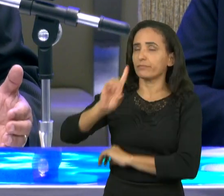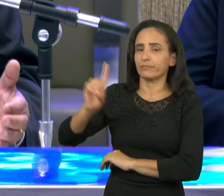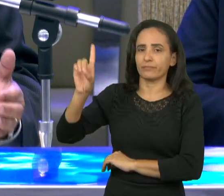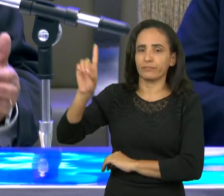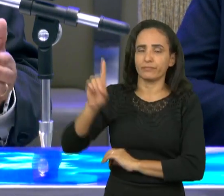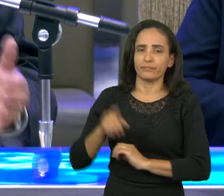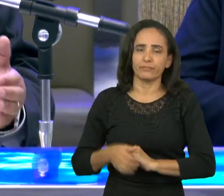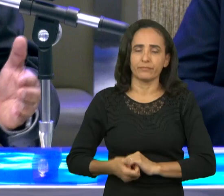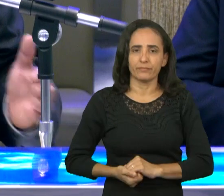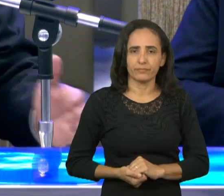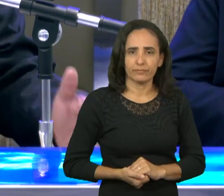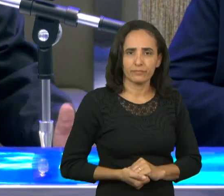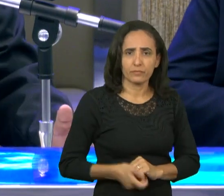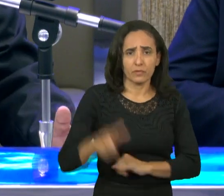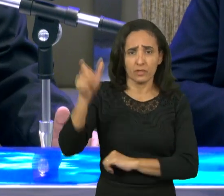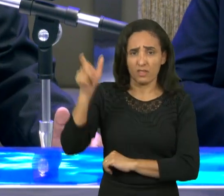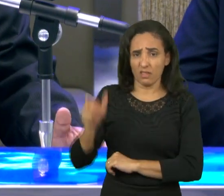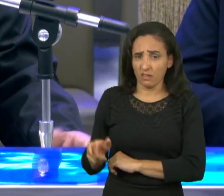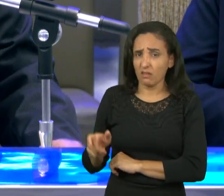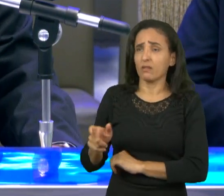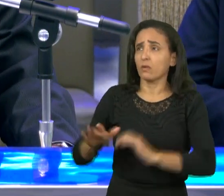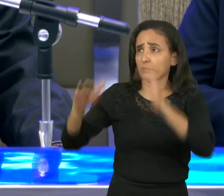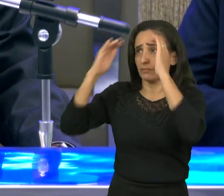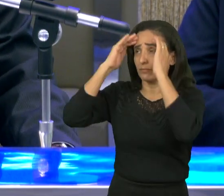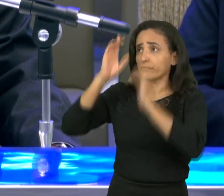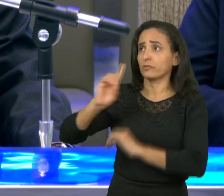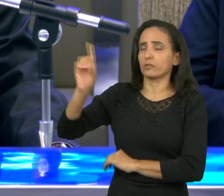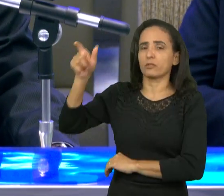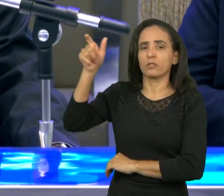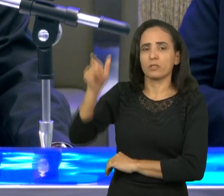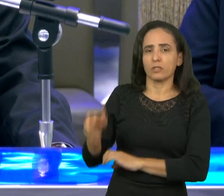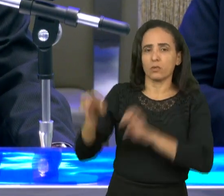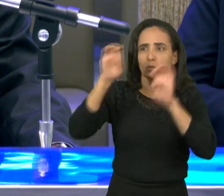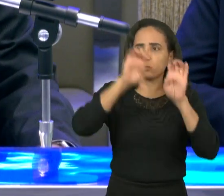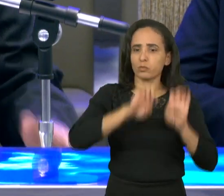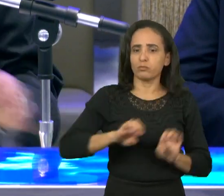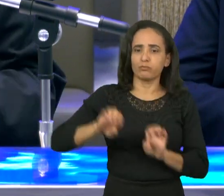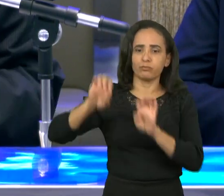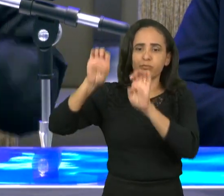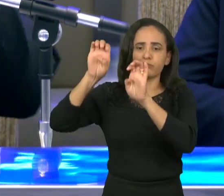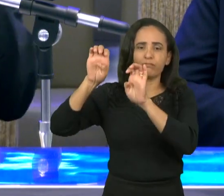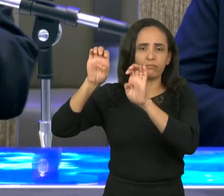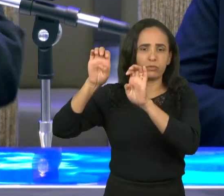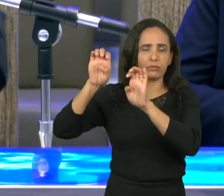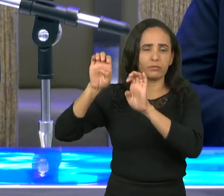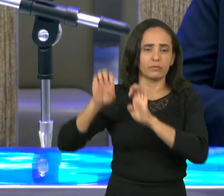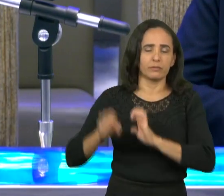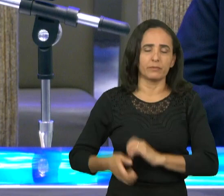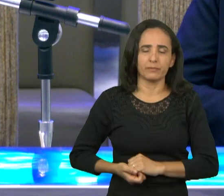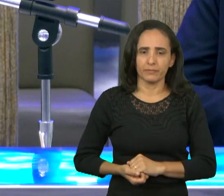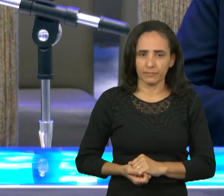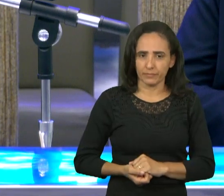irmãos? Andou com Deus. Enoque foi trazadado, como eu disse, antes do dilúvio,